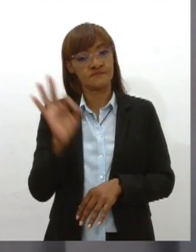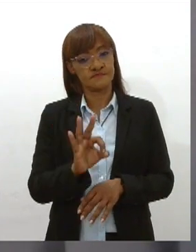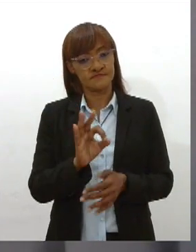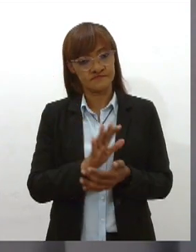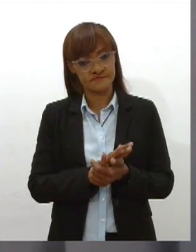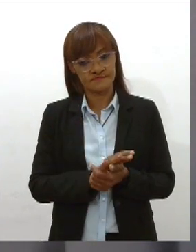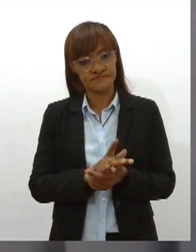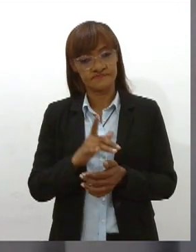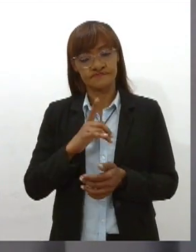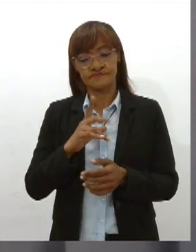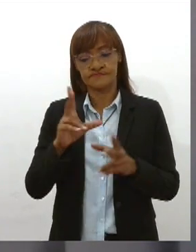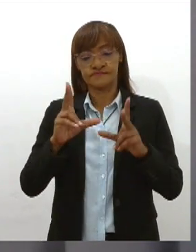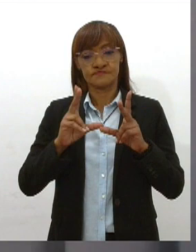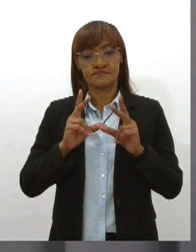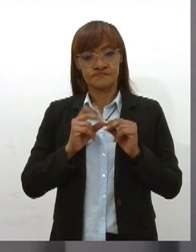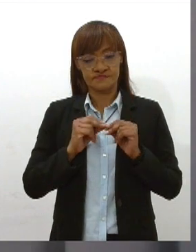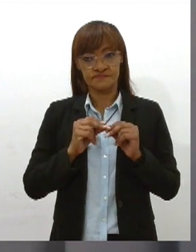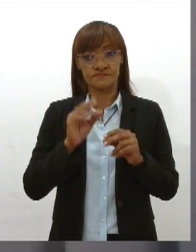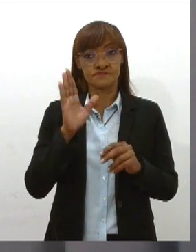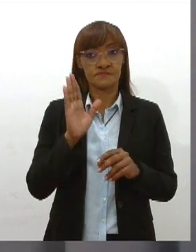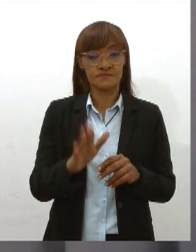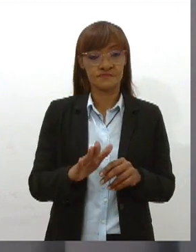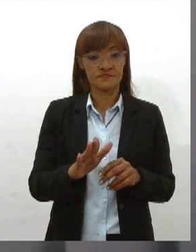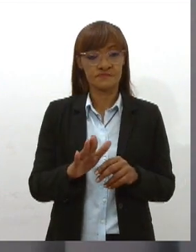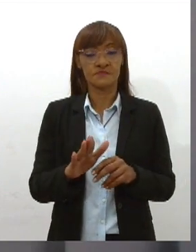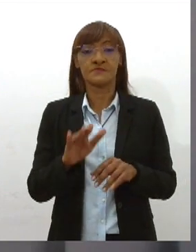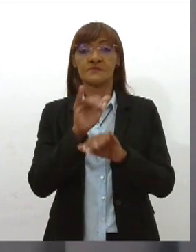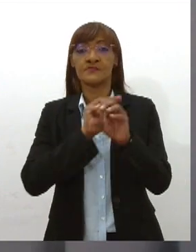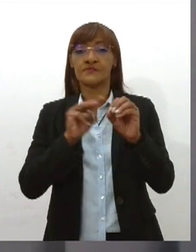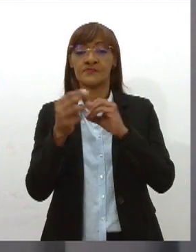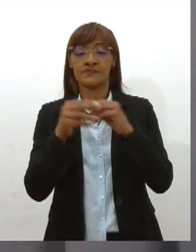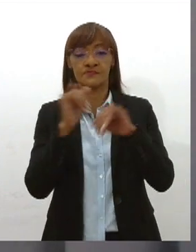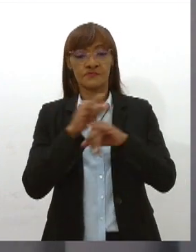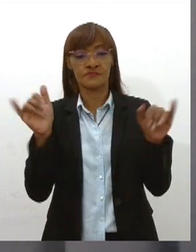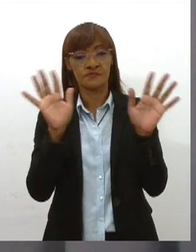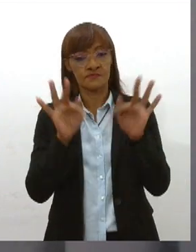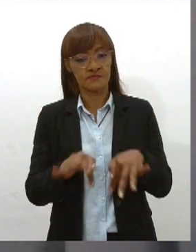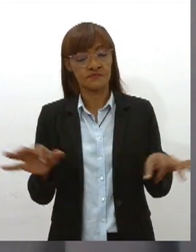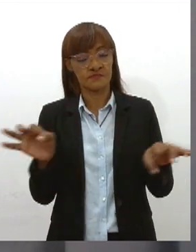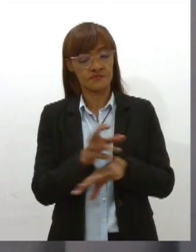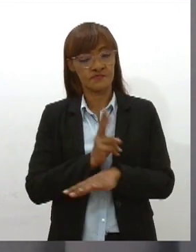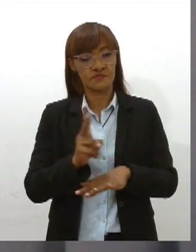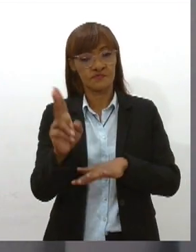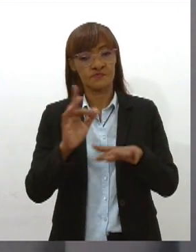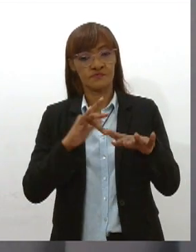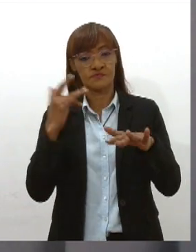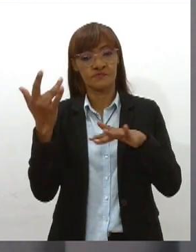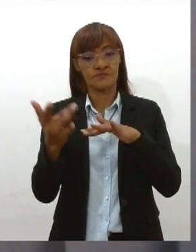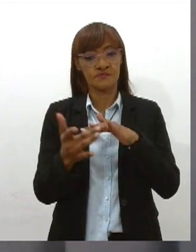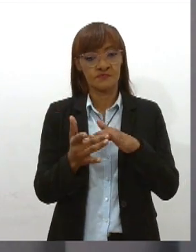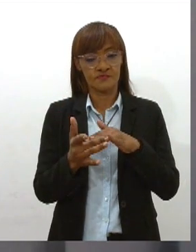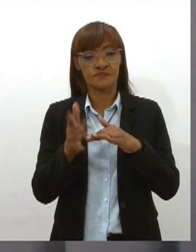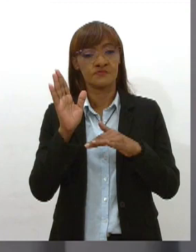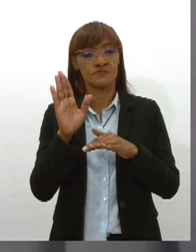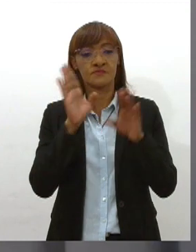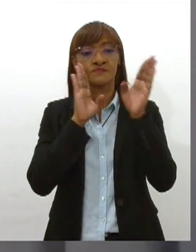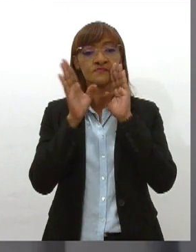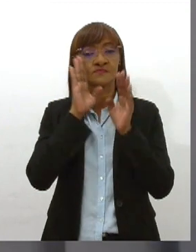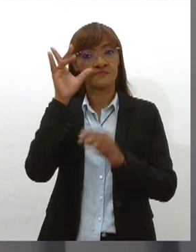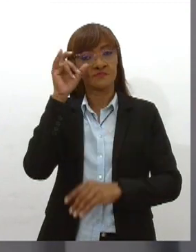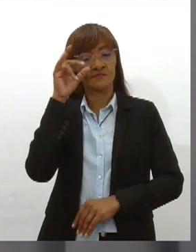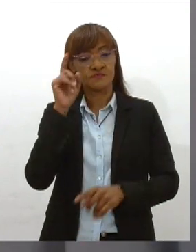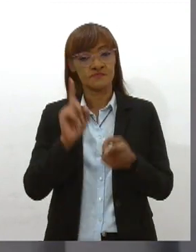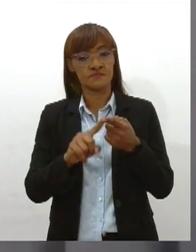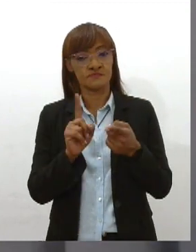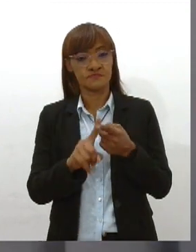doses de placebo. O informativo TVAlese fica por aqui, siga a TVAlese nas redes sociais, no Facebook e no Instagram pelo